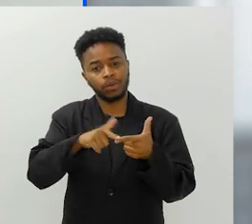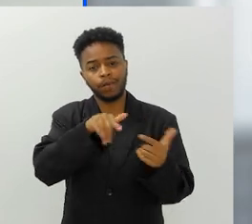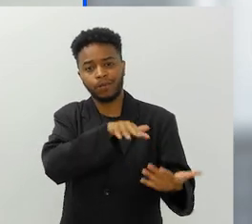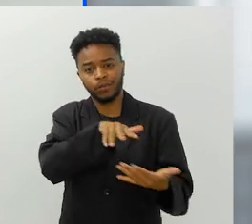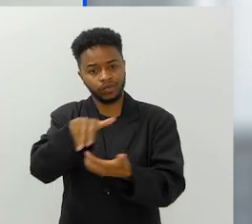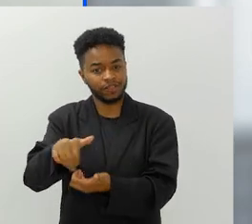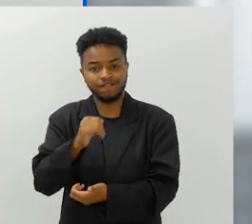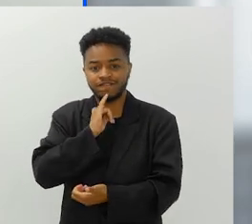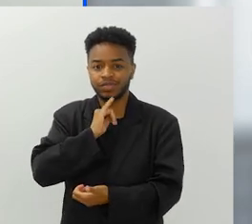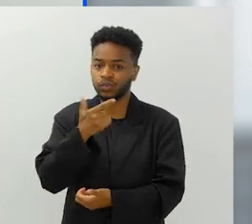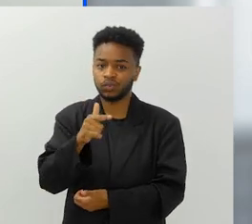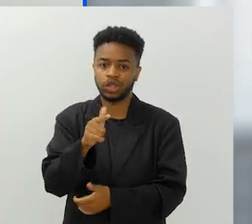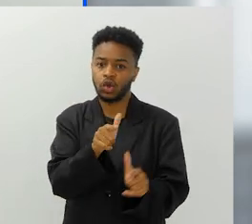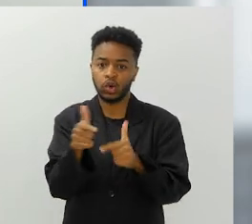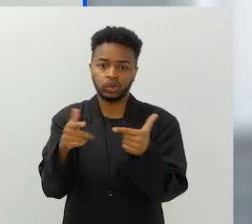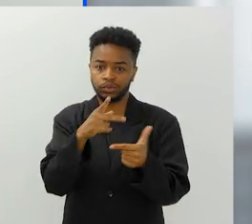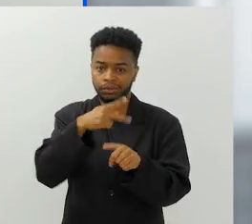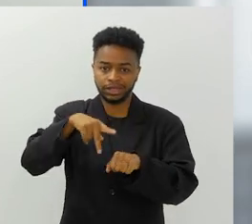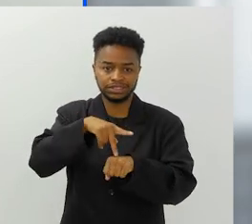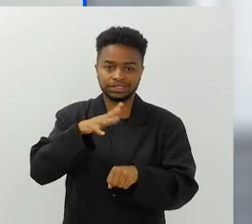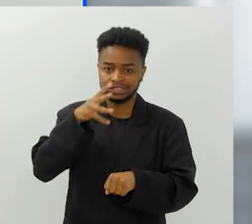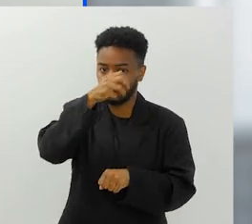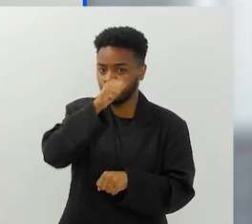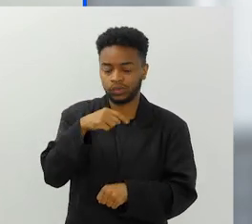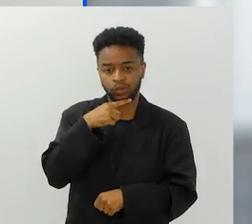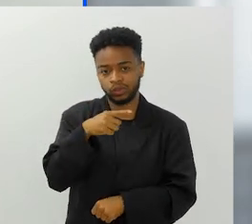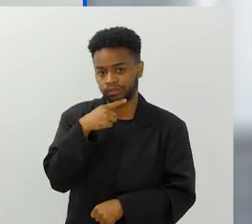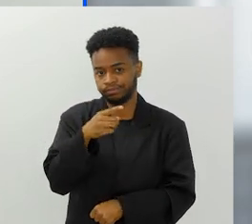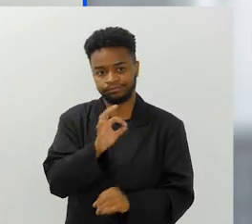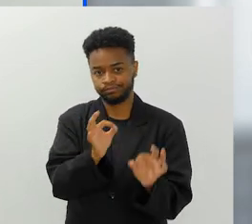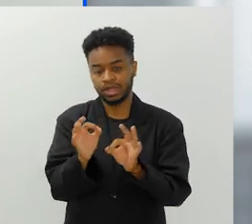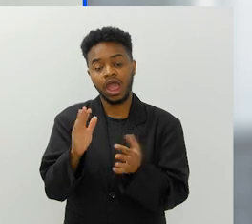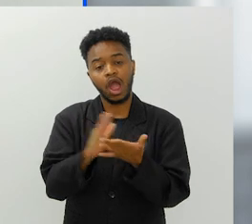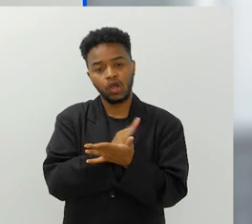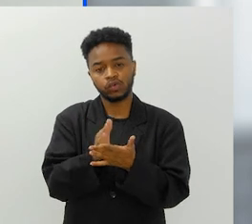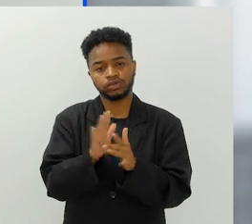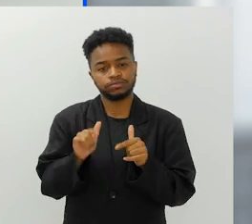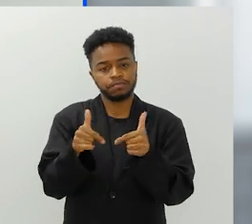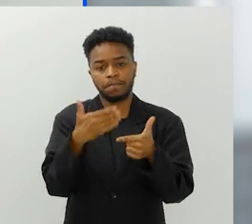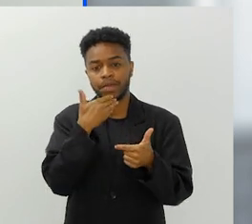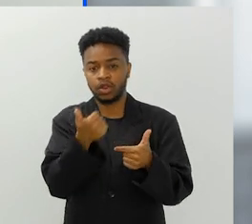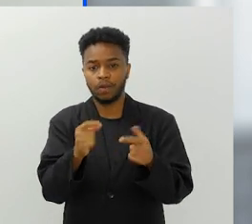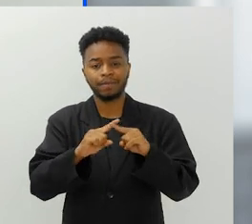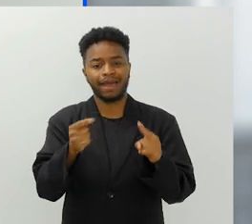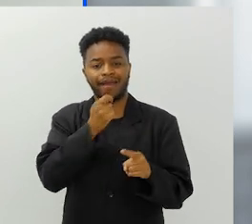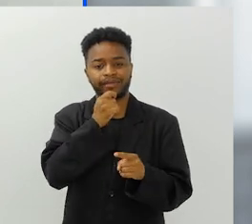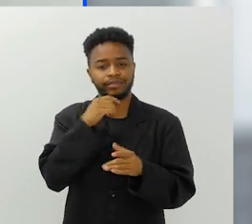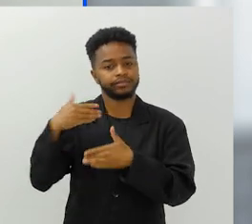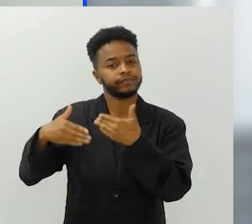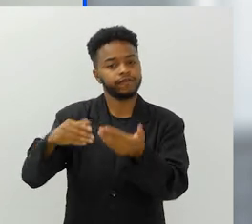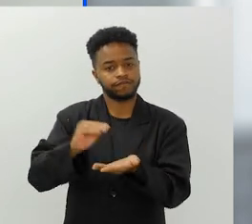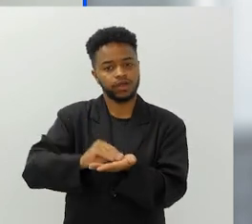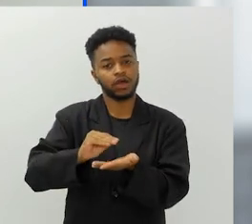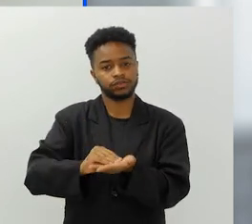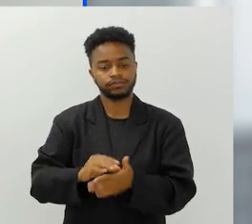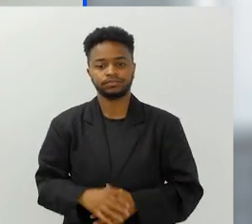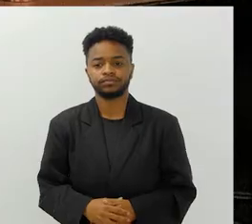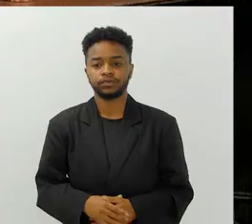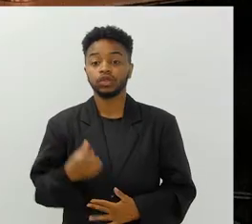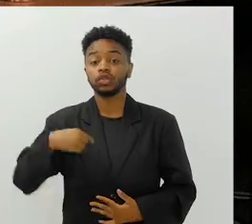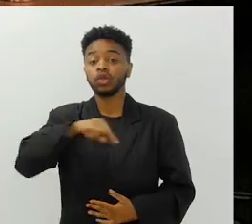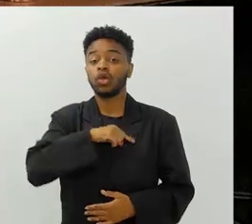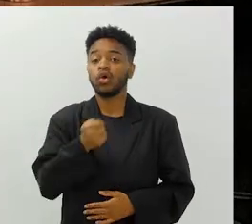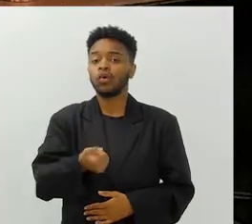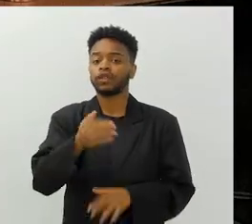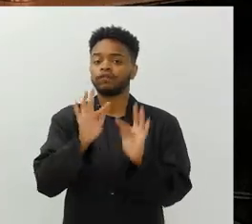infelizmente é um problema internacional. Não tem país que se salva, infelizmente. Alguns fazendo um pouquinho melhor que os outros, mas tem muito ainda para percorrer. Professor,